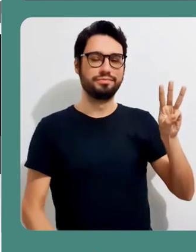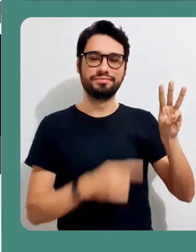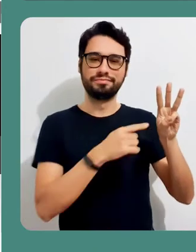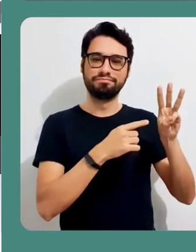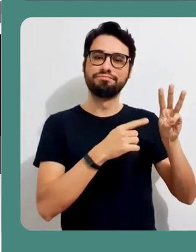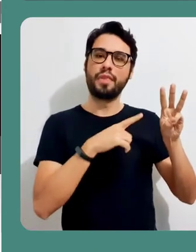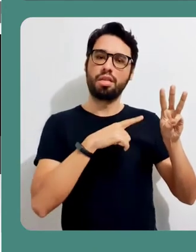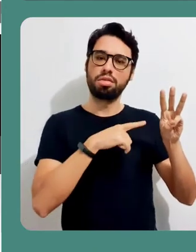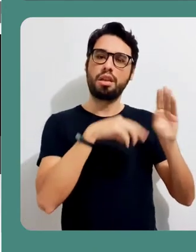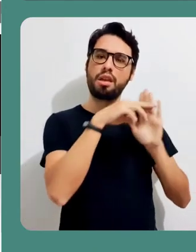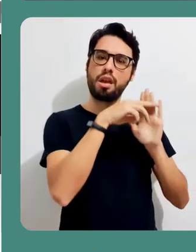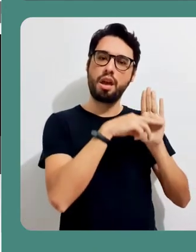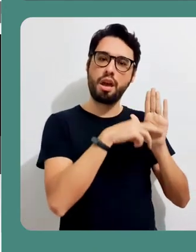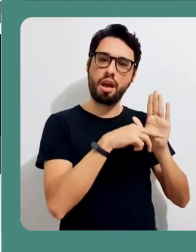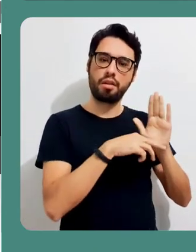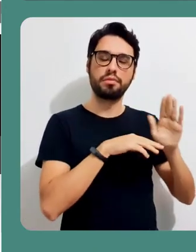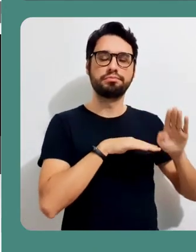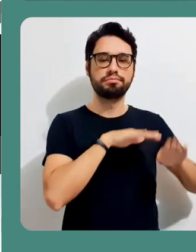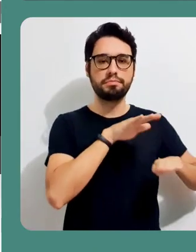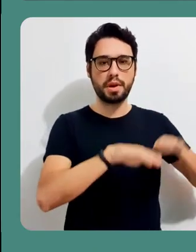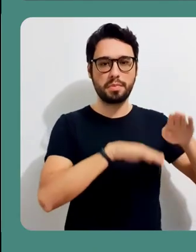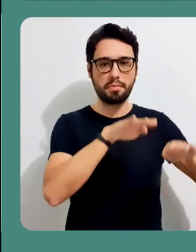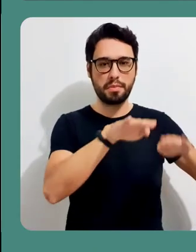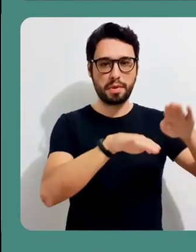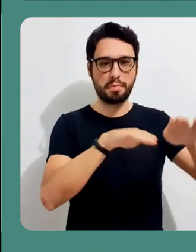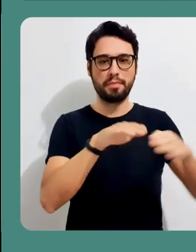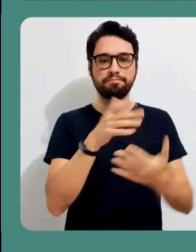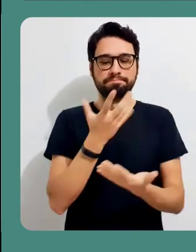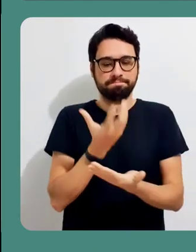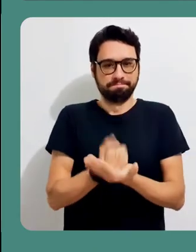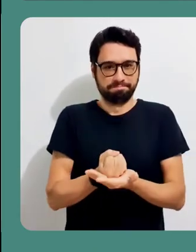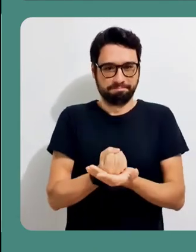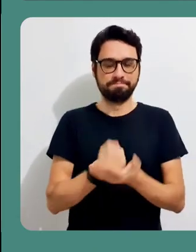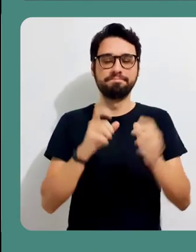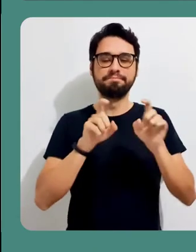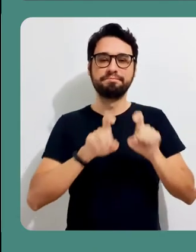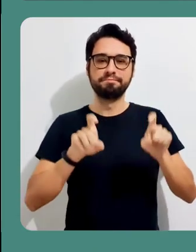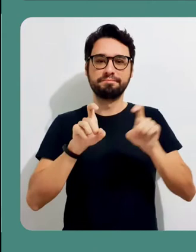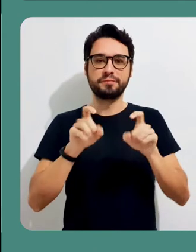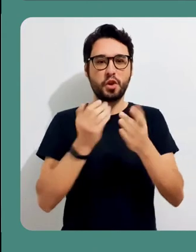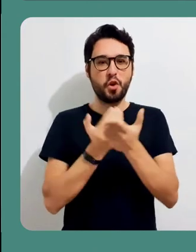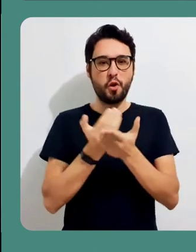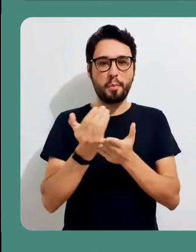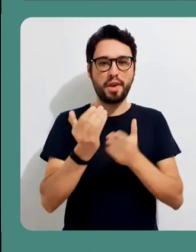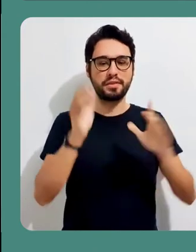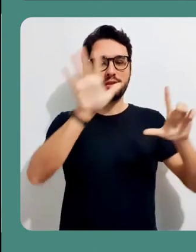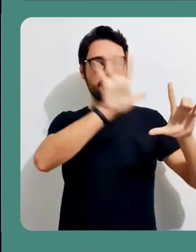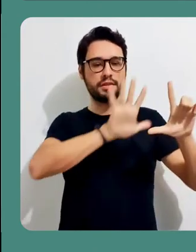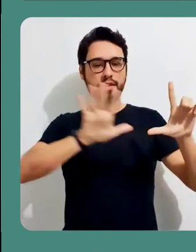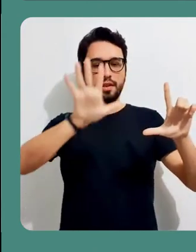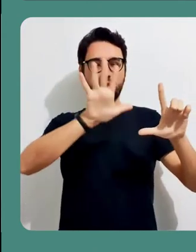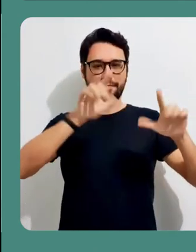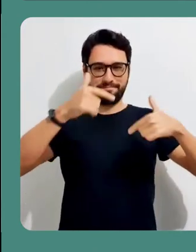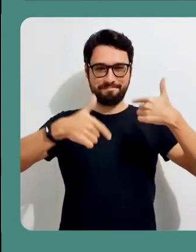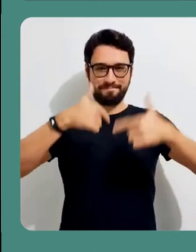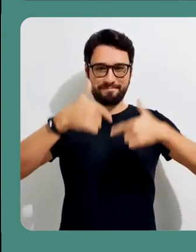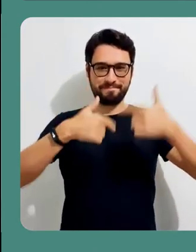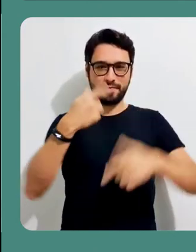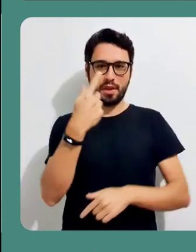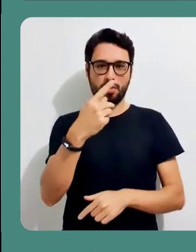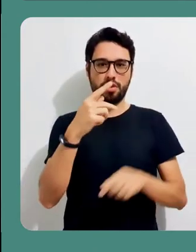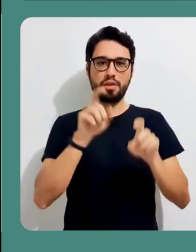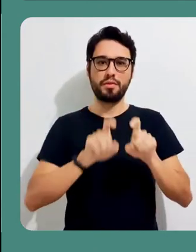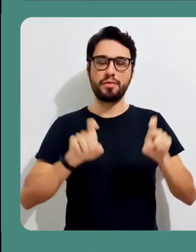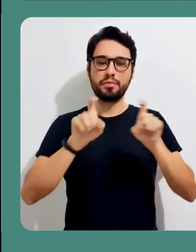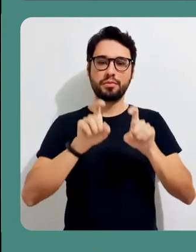seguir todas as instruções de download e instalação. Uma vez instalado o software no seu computador, basta inicializá-lo a partir da sua